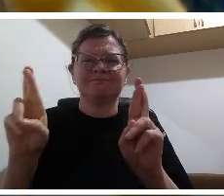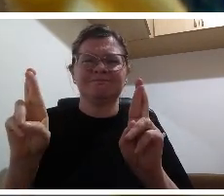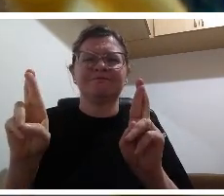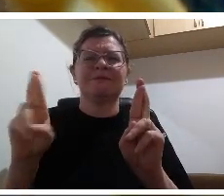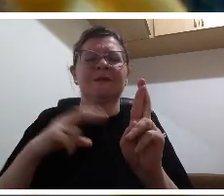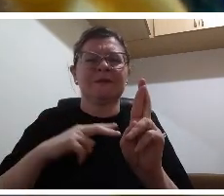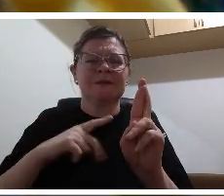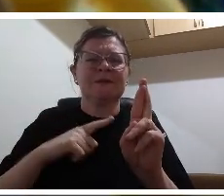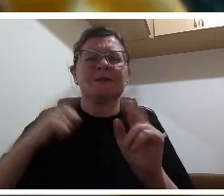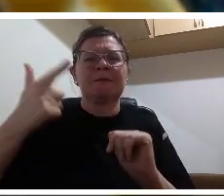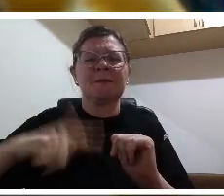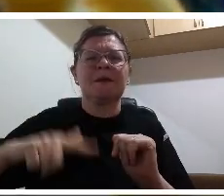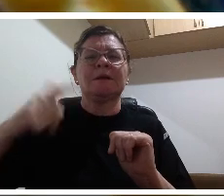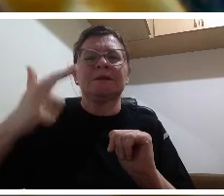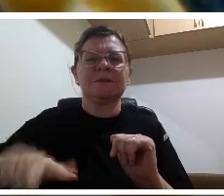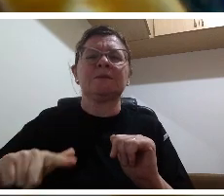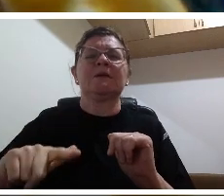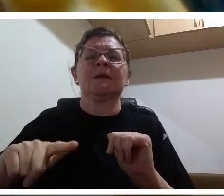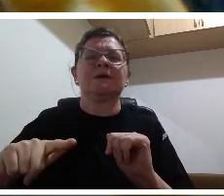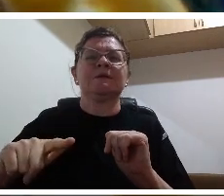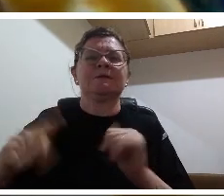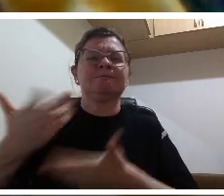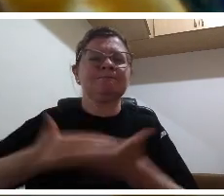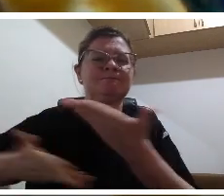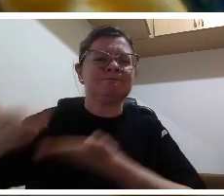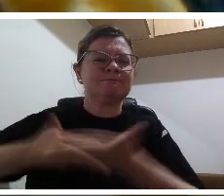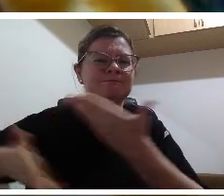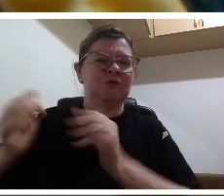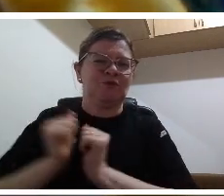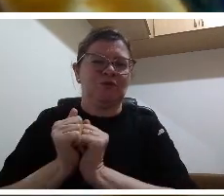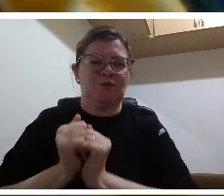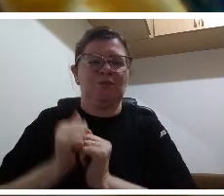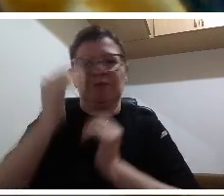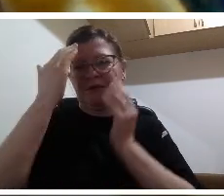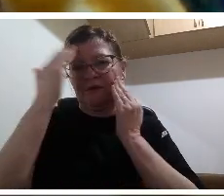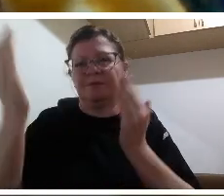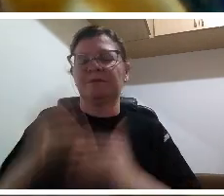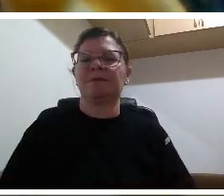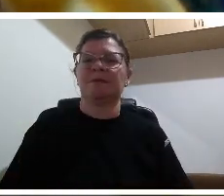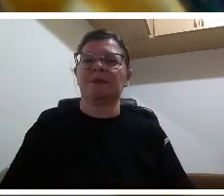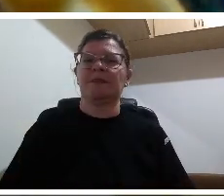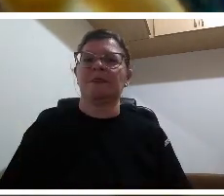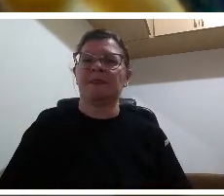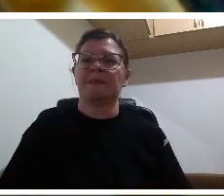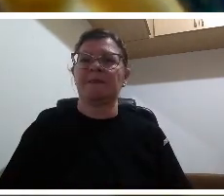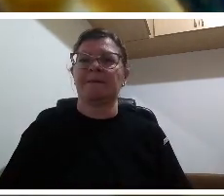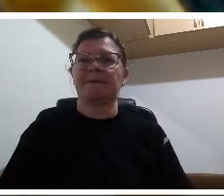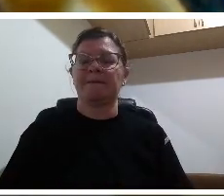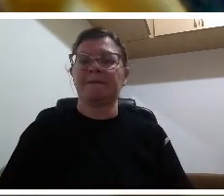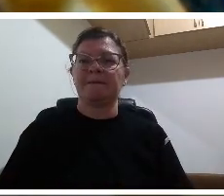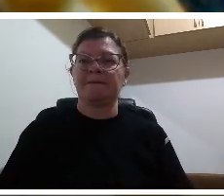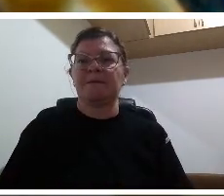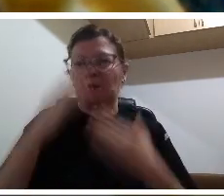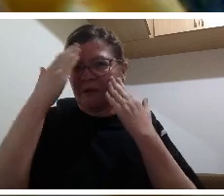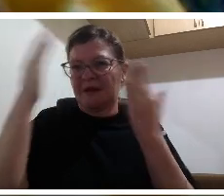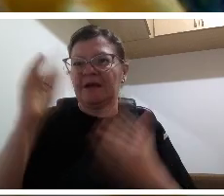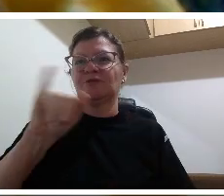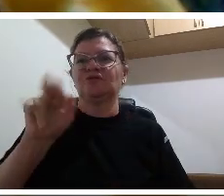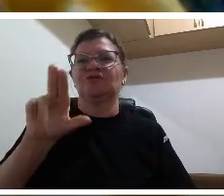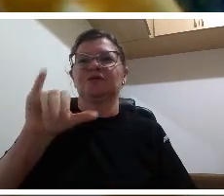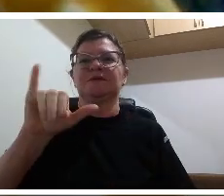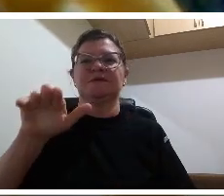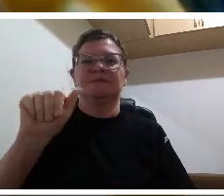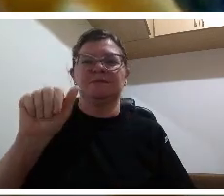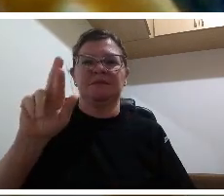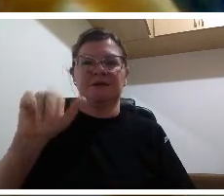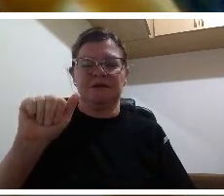Luiz Gasparin que fez todo esse contexto para nós desenvolveu durante essa tarde conosco